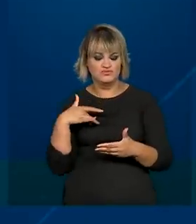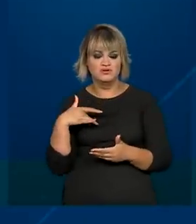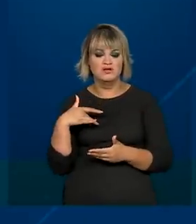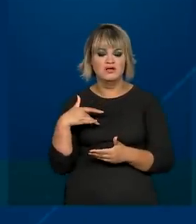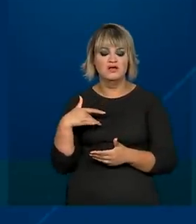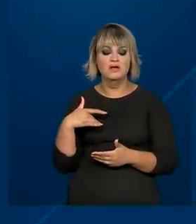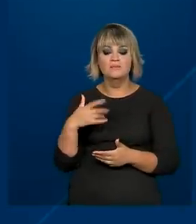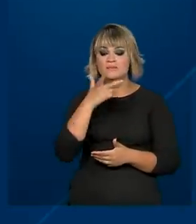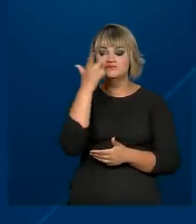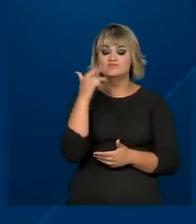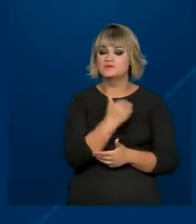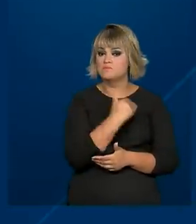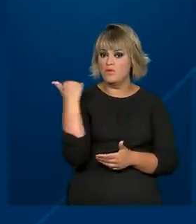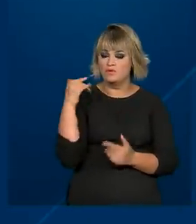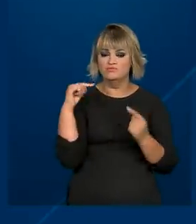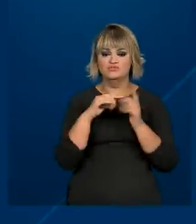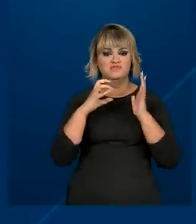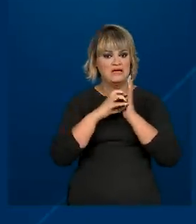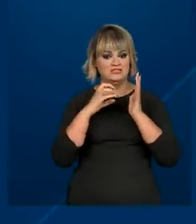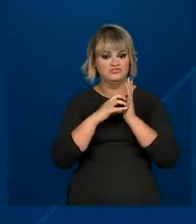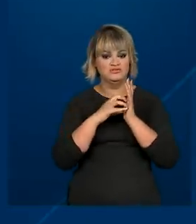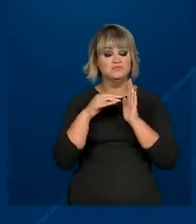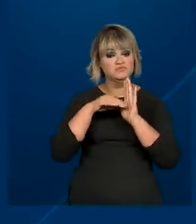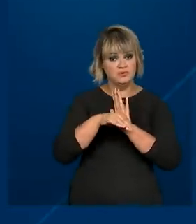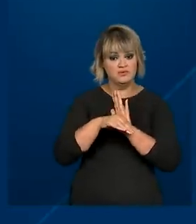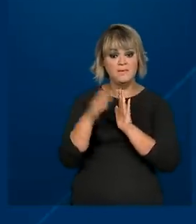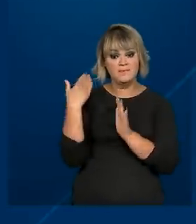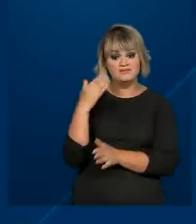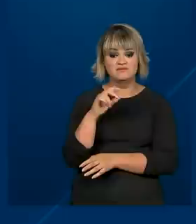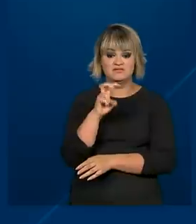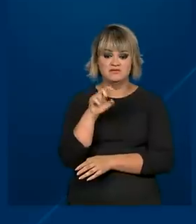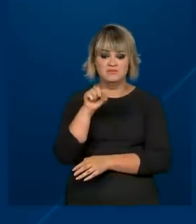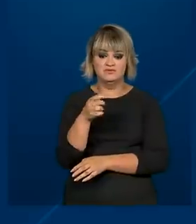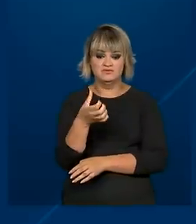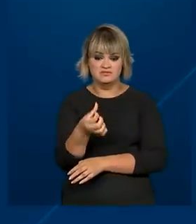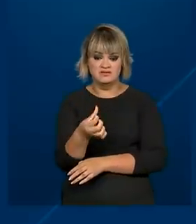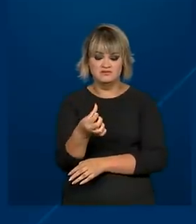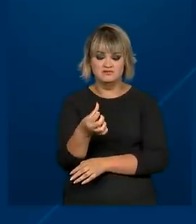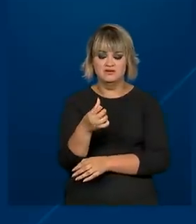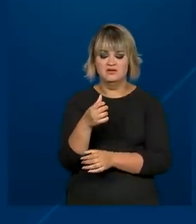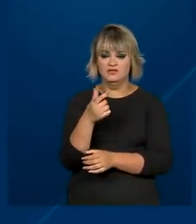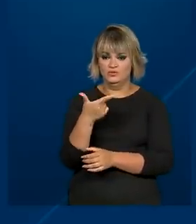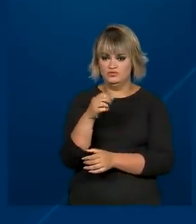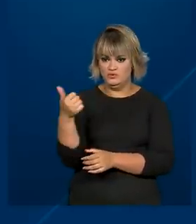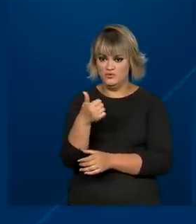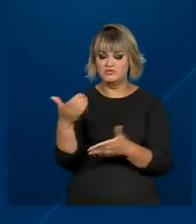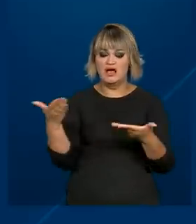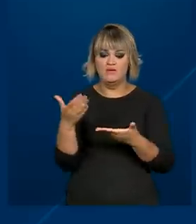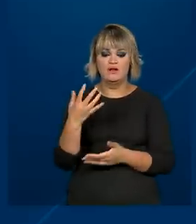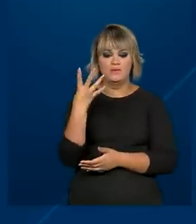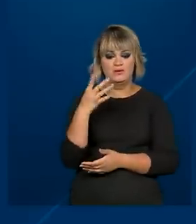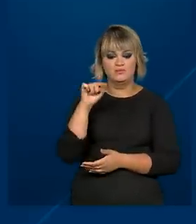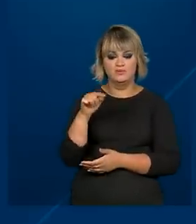Saúde, o número de mortes por AIDS caiu, passou de 5,6 em 2011 para 4